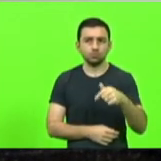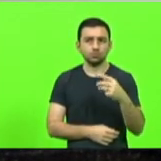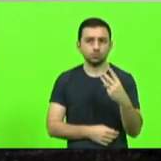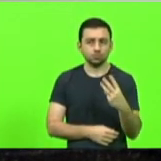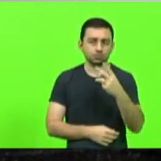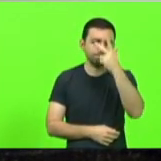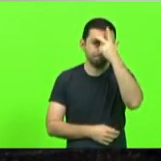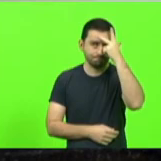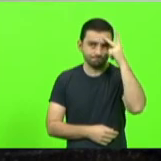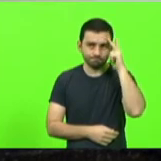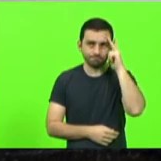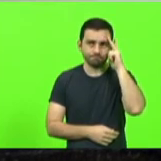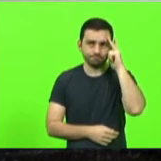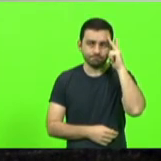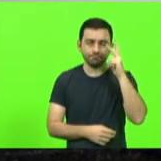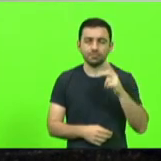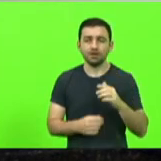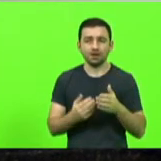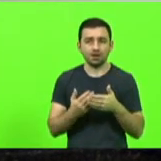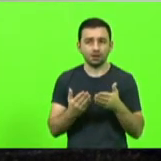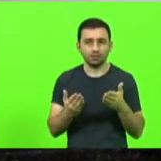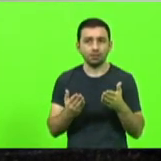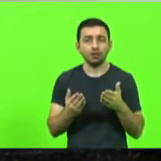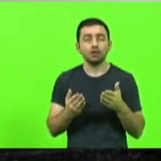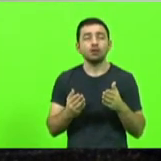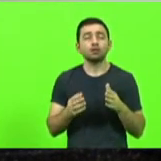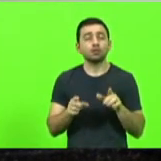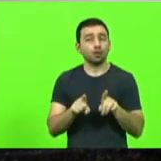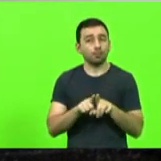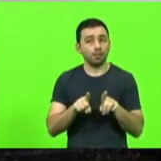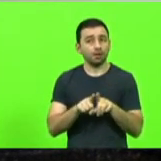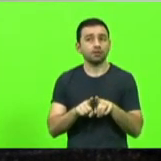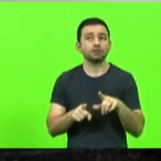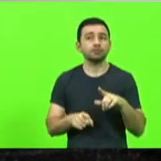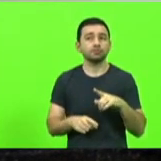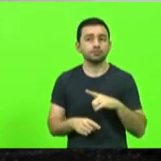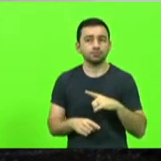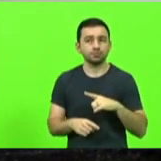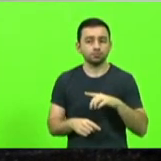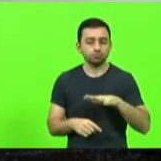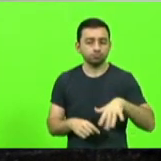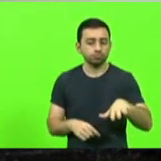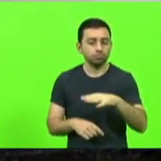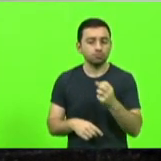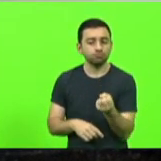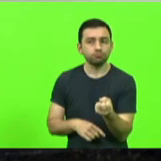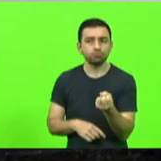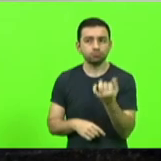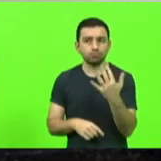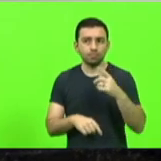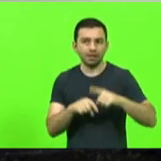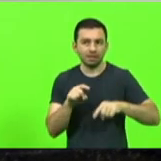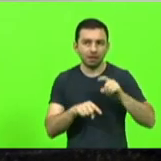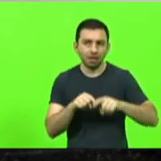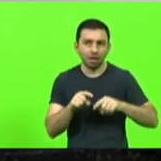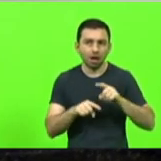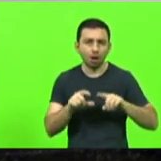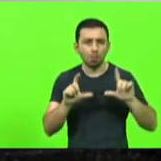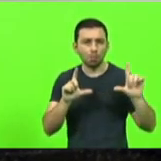pessoas, levando-se em conta a quantidade de materiais gráficos